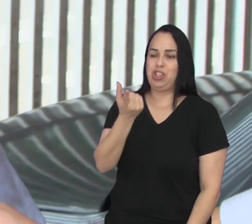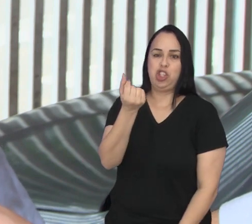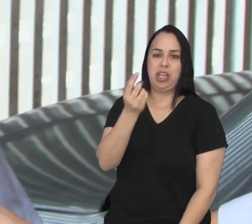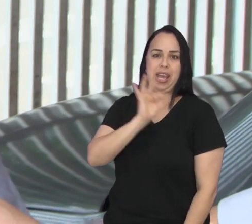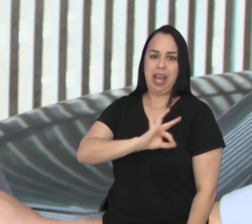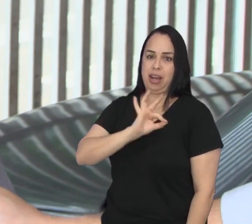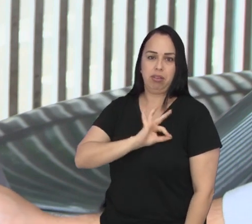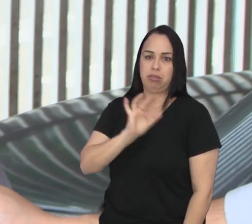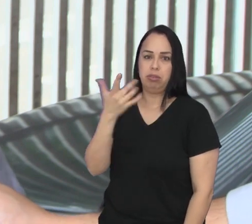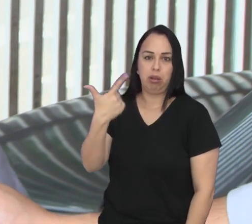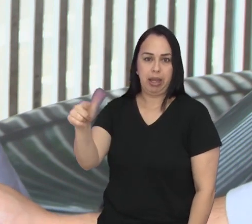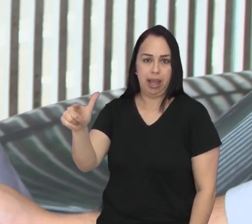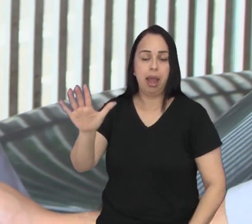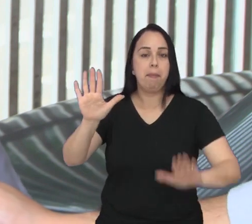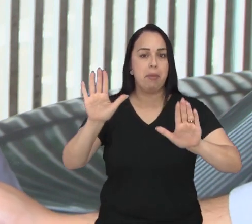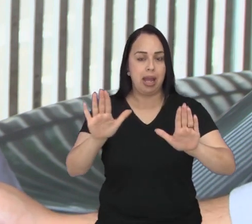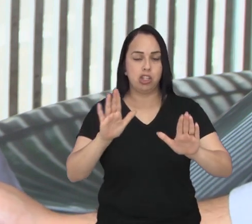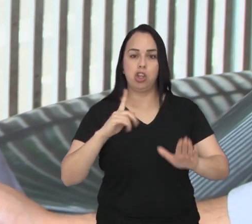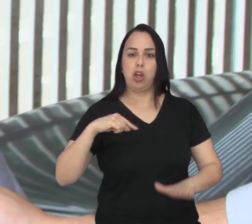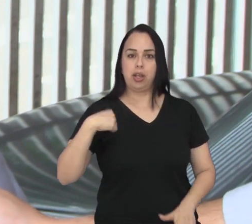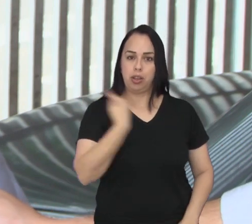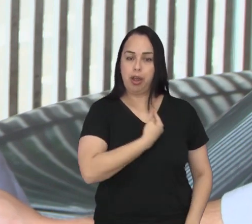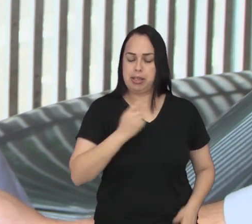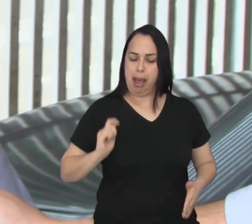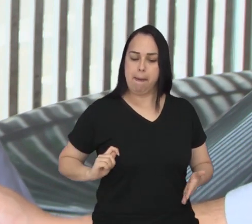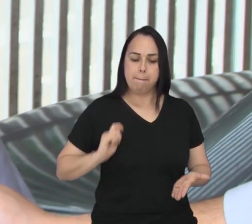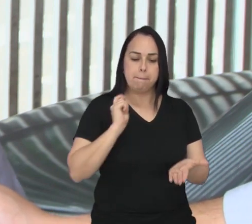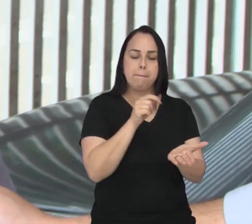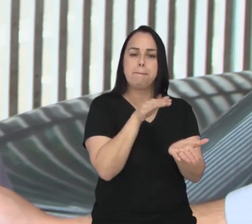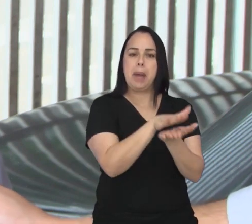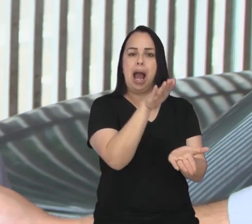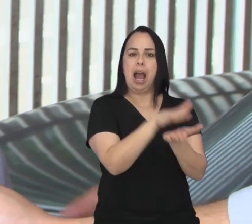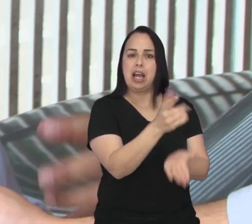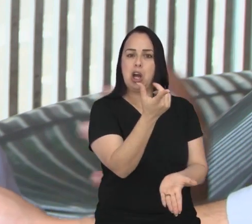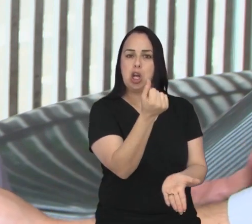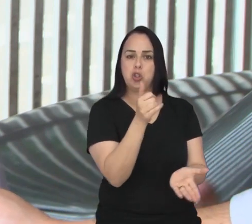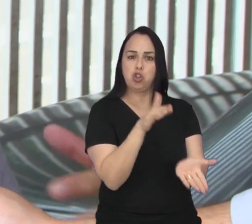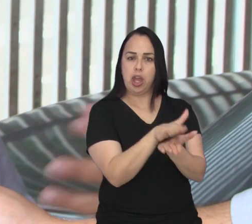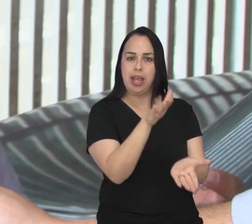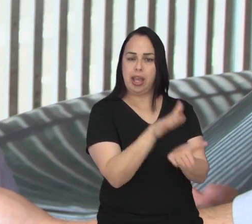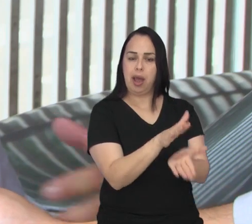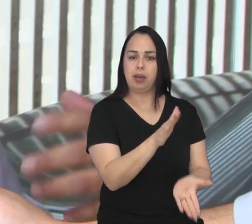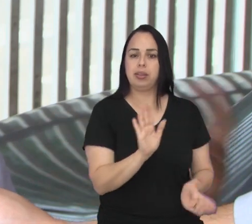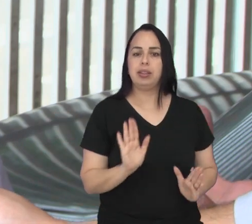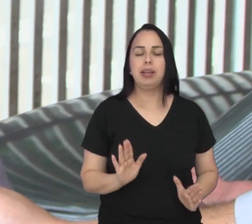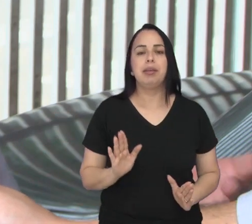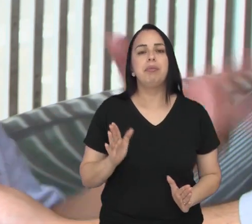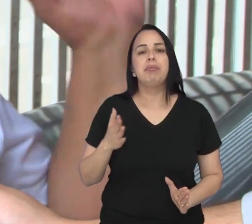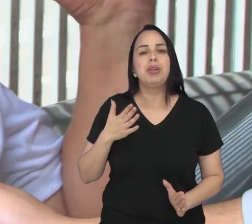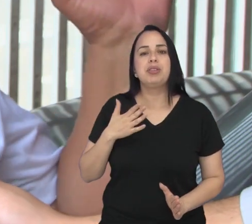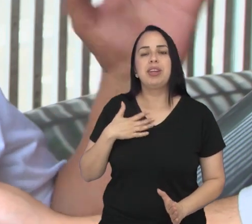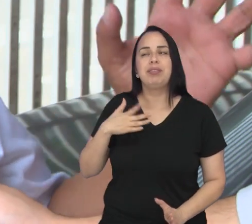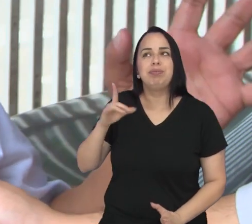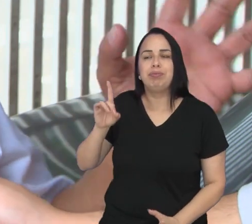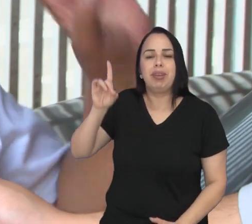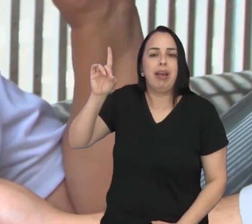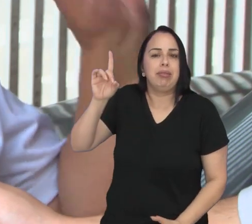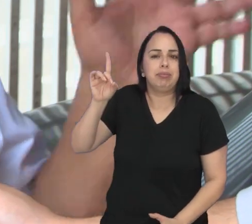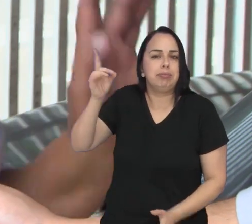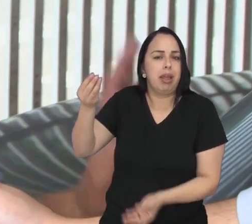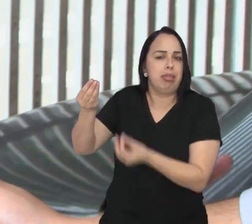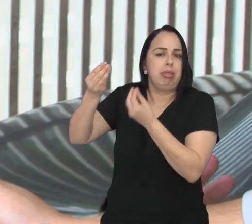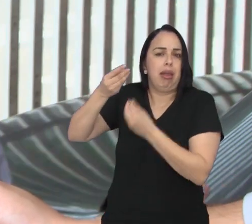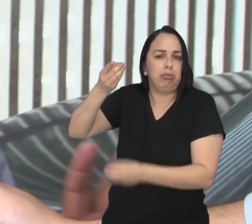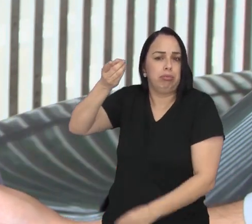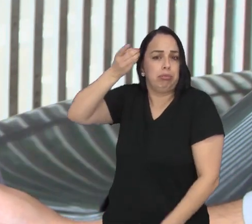nós não somos. Nós tiramos dinheiro do bolso para cuidar desses animais. Então, a nossa missão é divina. Nós